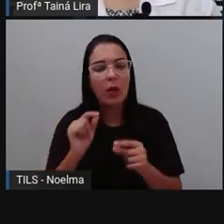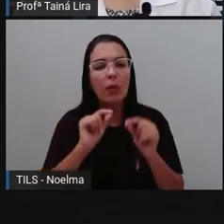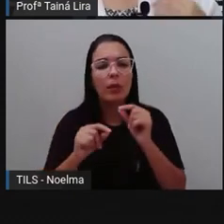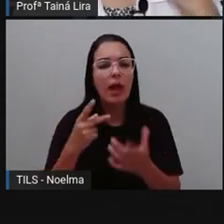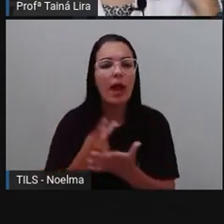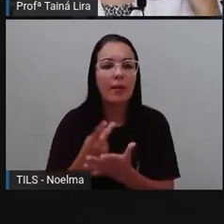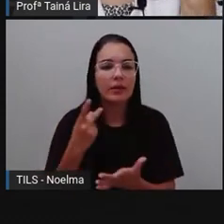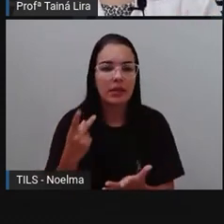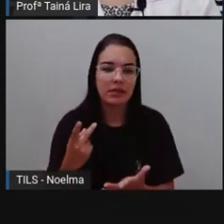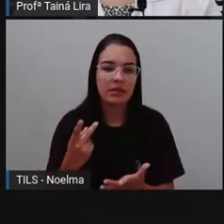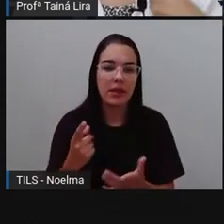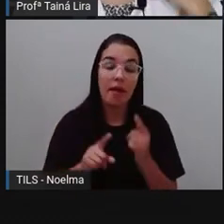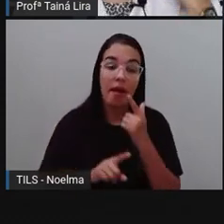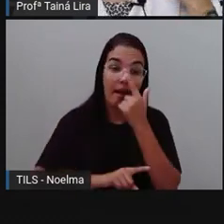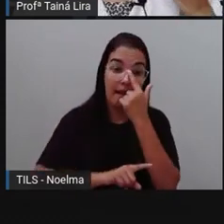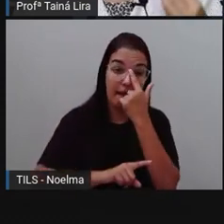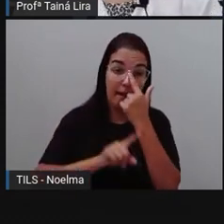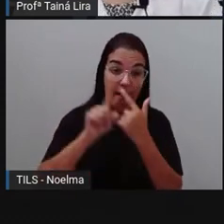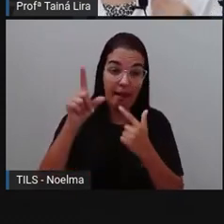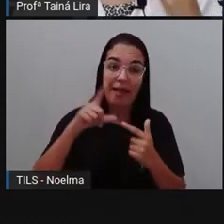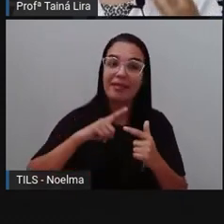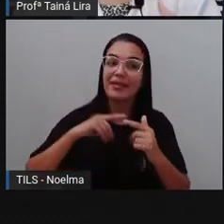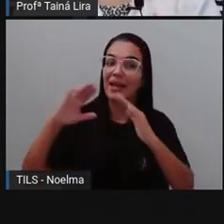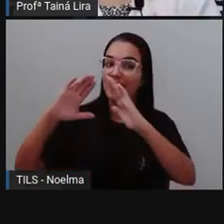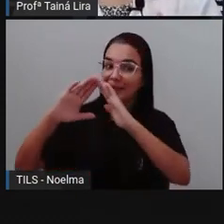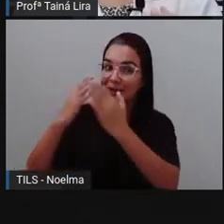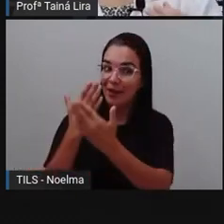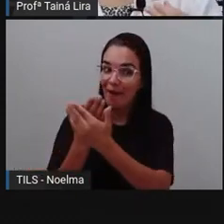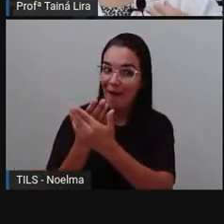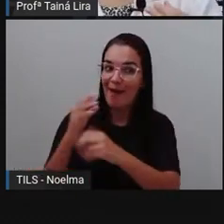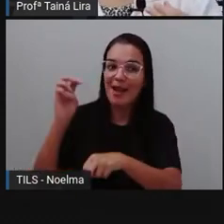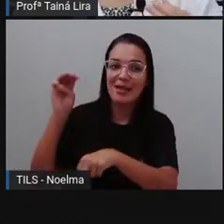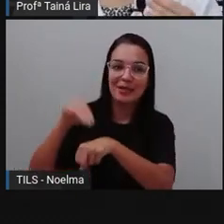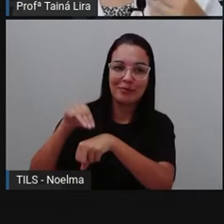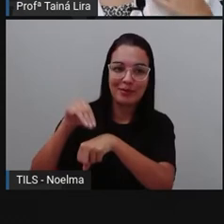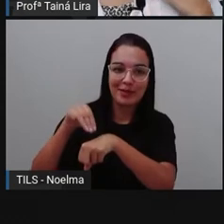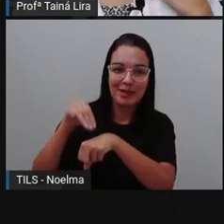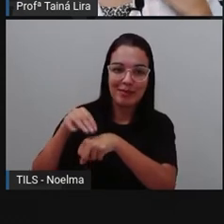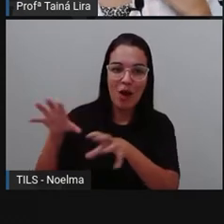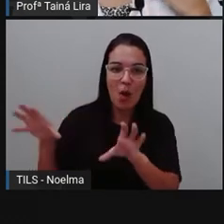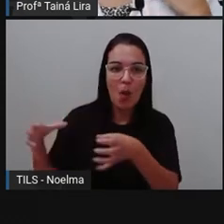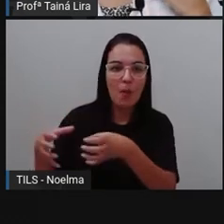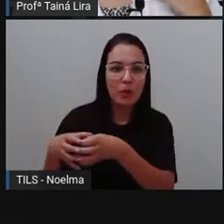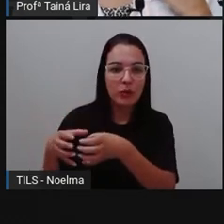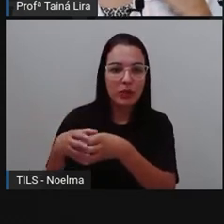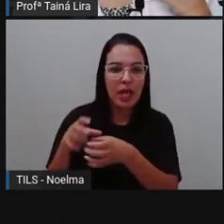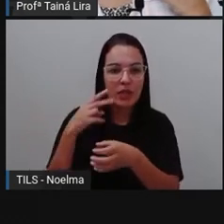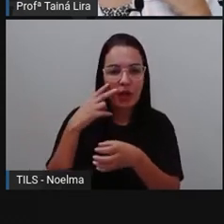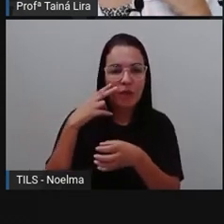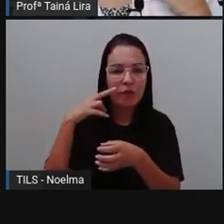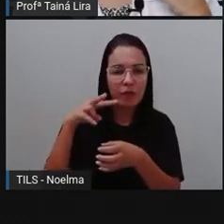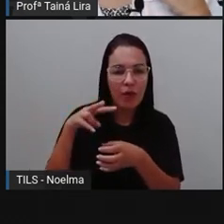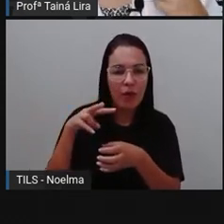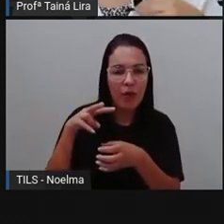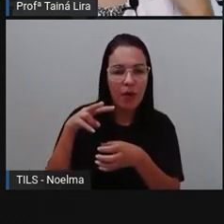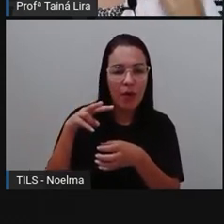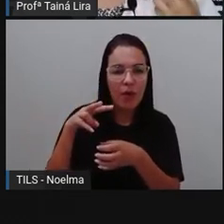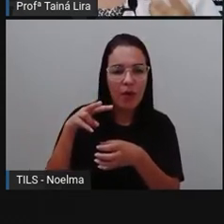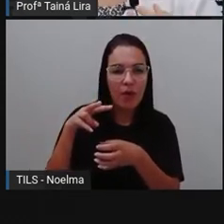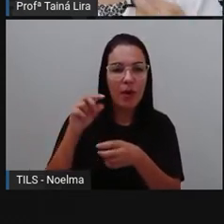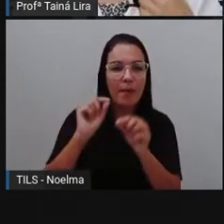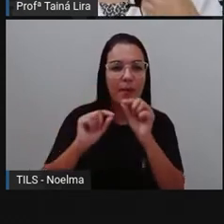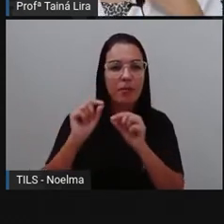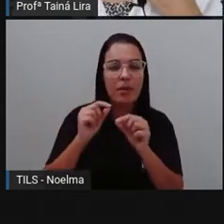aconteceu? Lá temos uma escola municipal nessa comunidade, eu vou passar um pedacinho do que a professora dessa escola